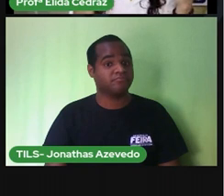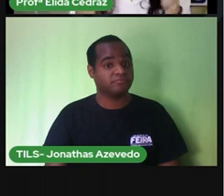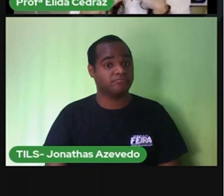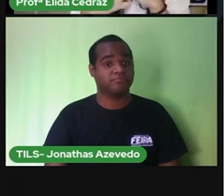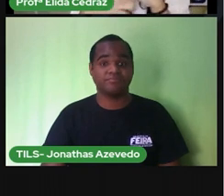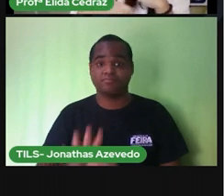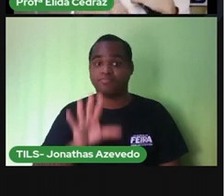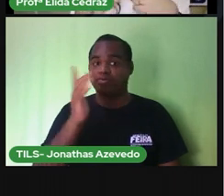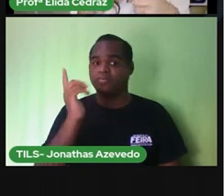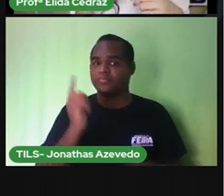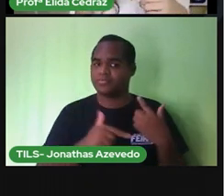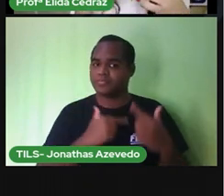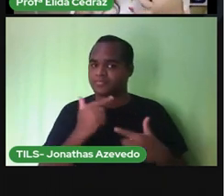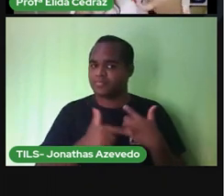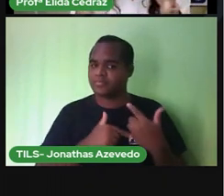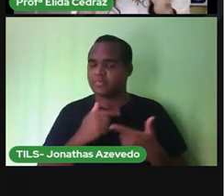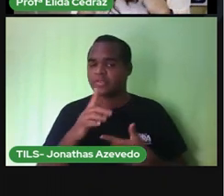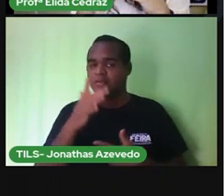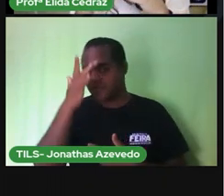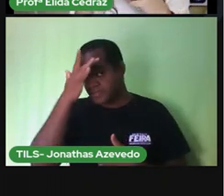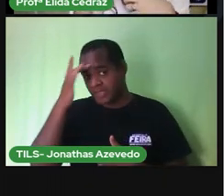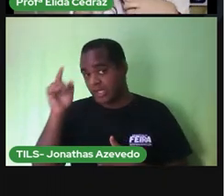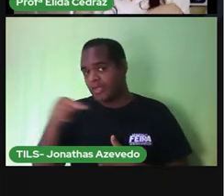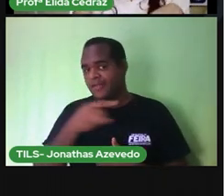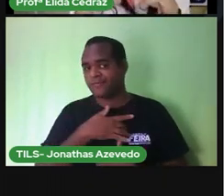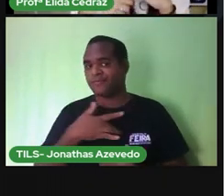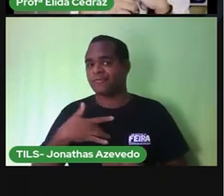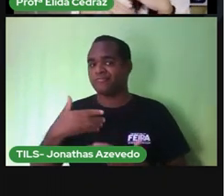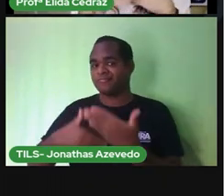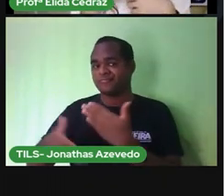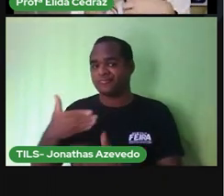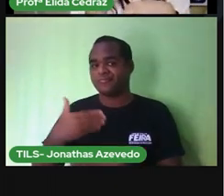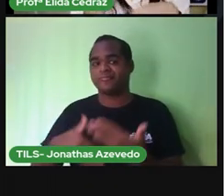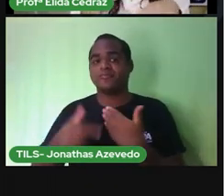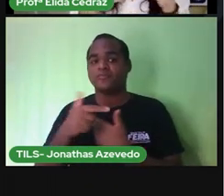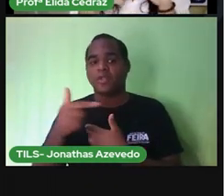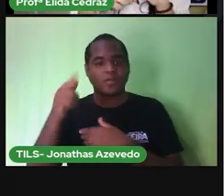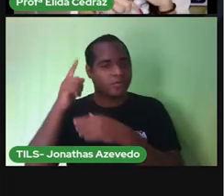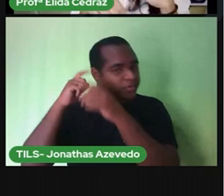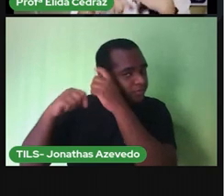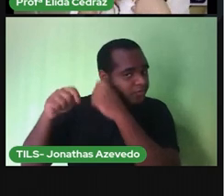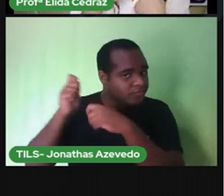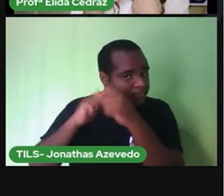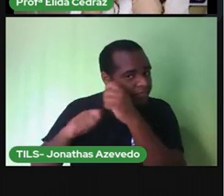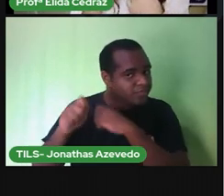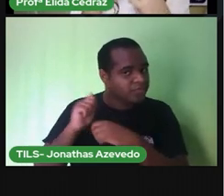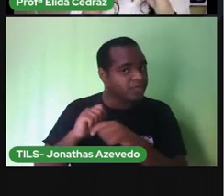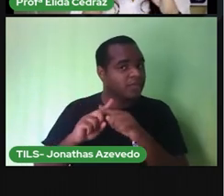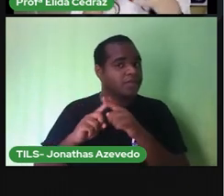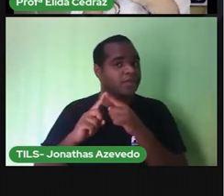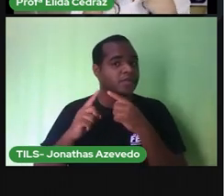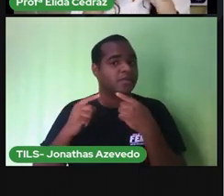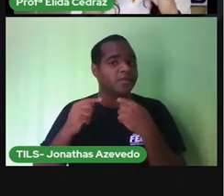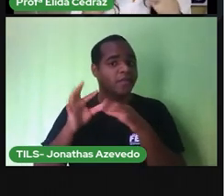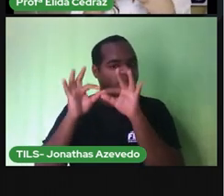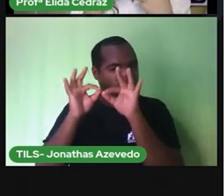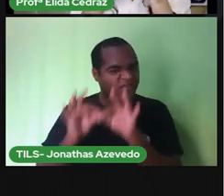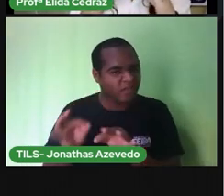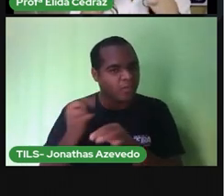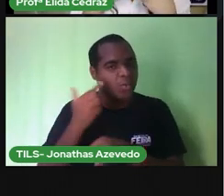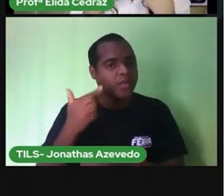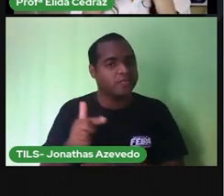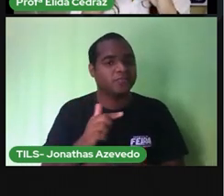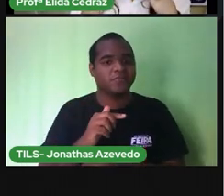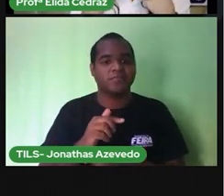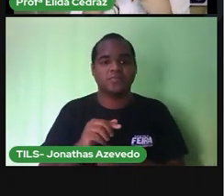nós não cuidamos do nosso cabelo, quando a gente não lava o cabelo com frequência, quando a gente não penteia ele direitinho e